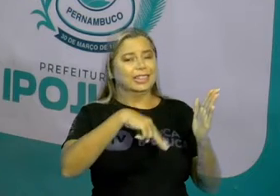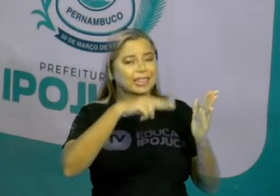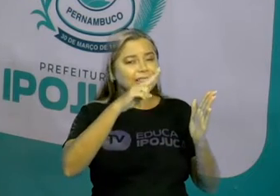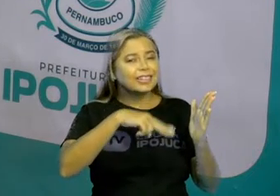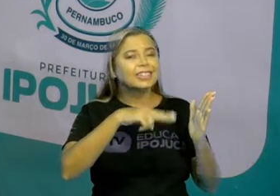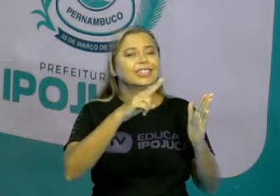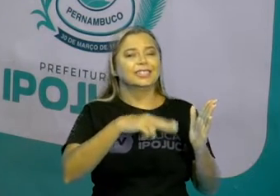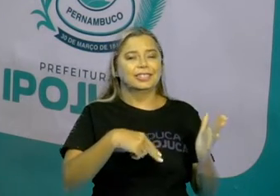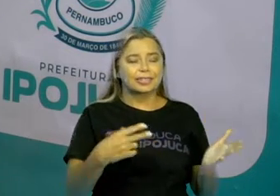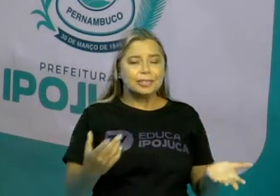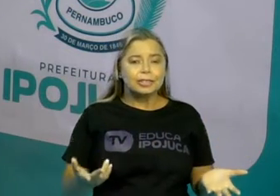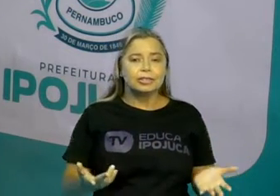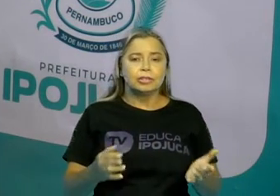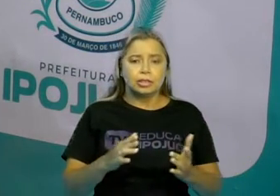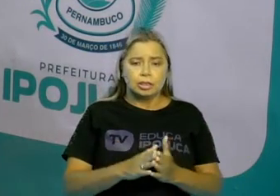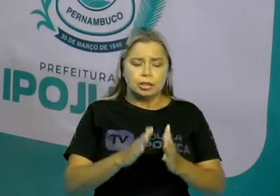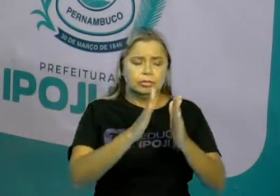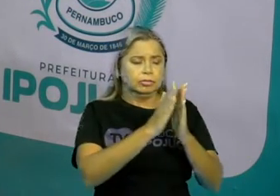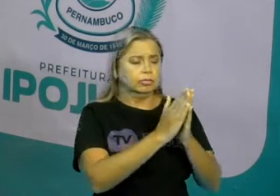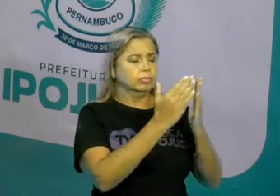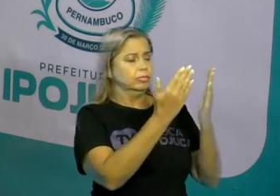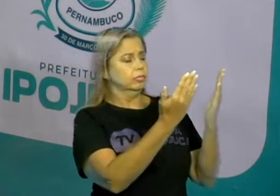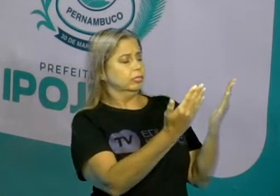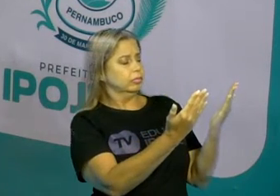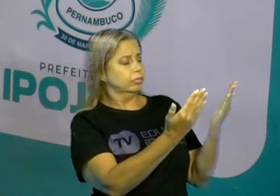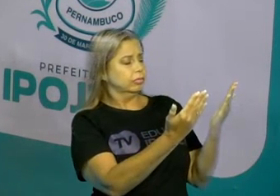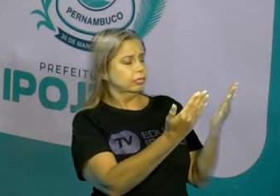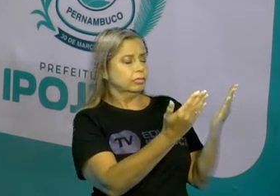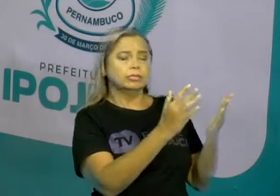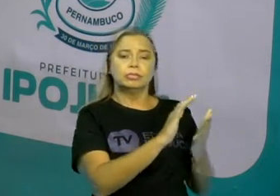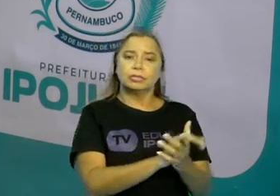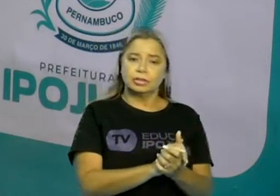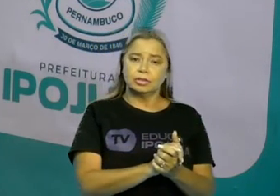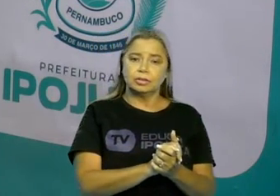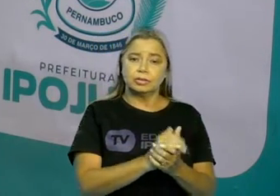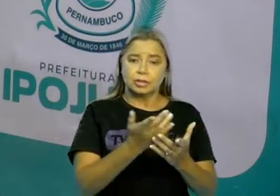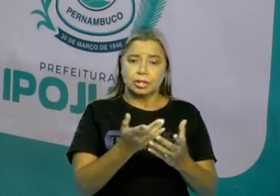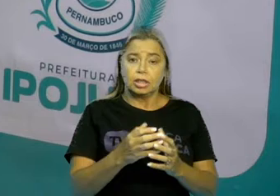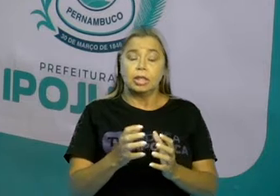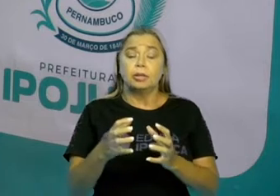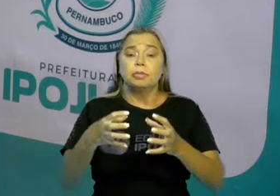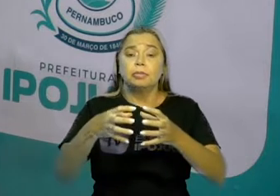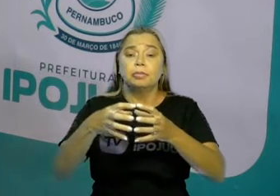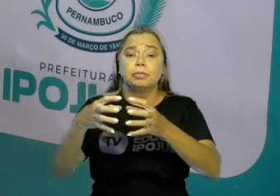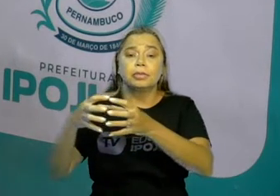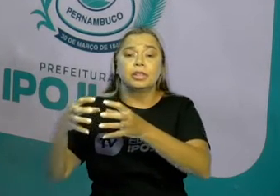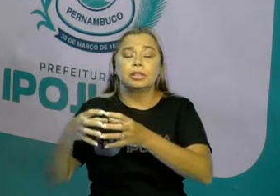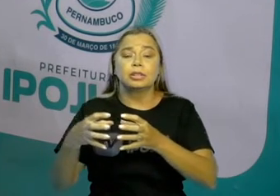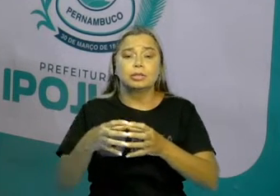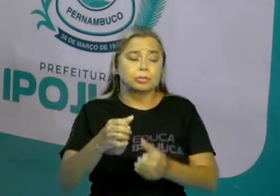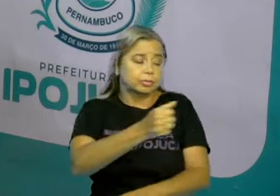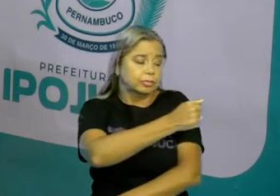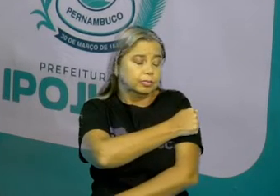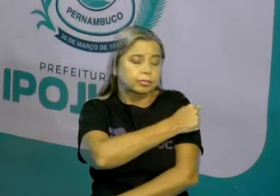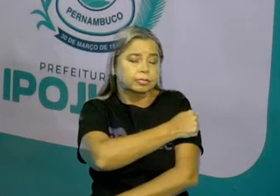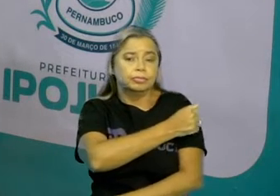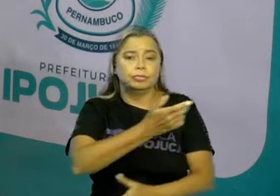Perceba que ela está com o livro na mão, está fazendo a leitura para uma turma de alunos.